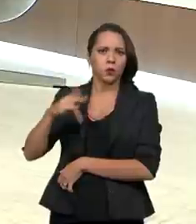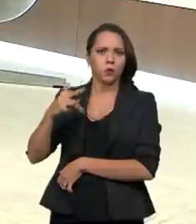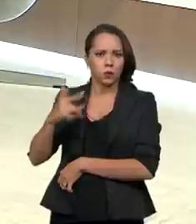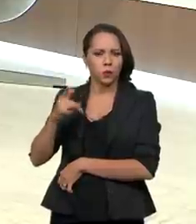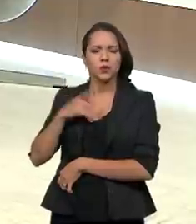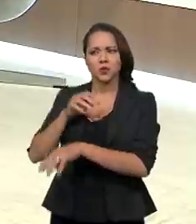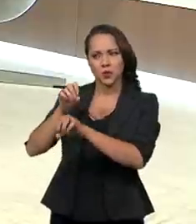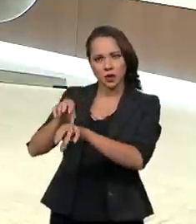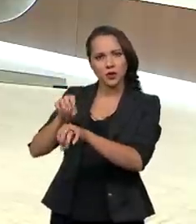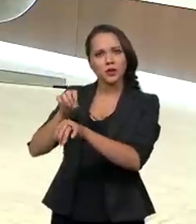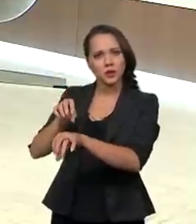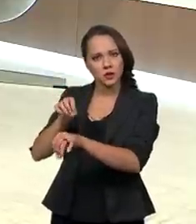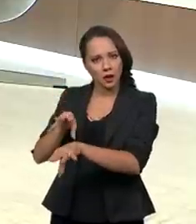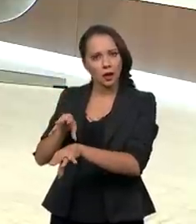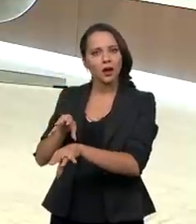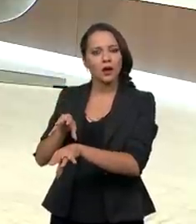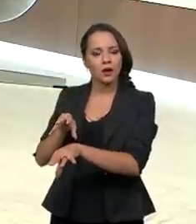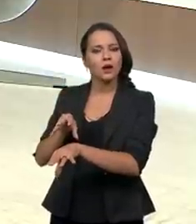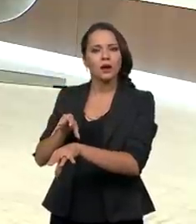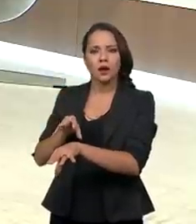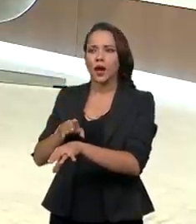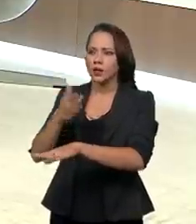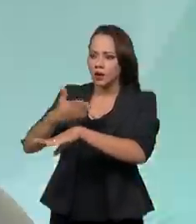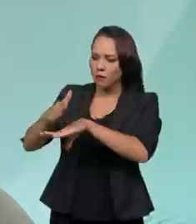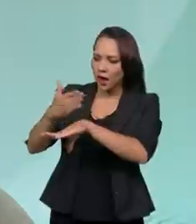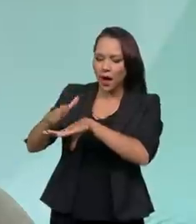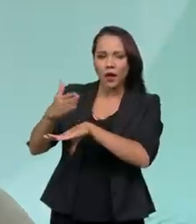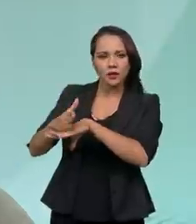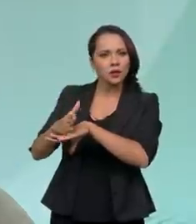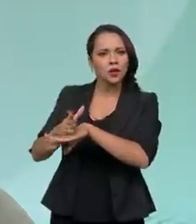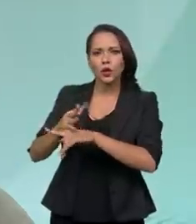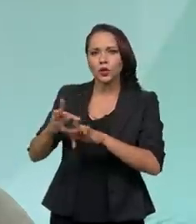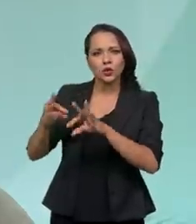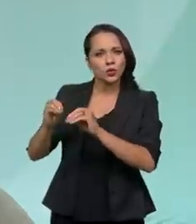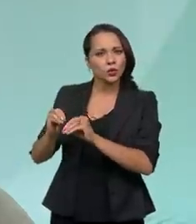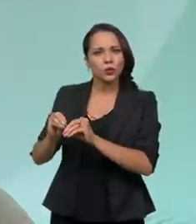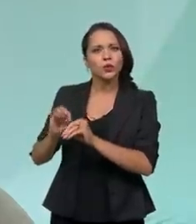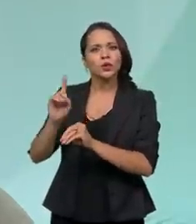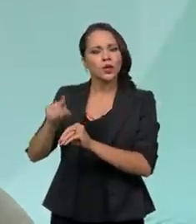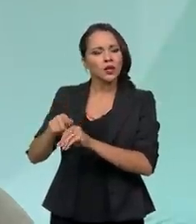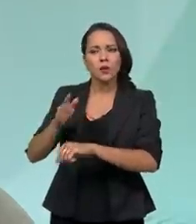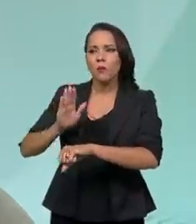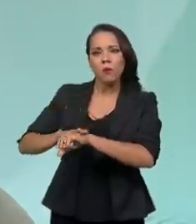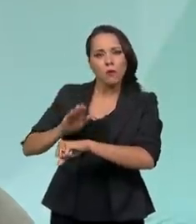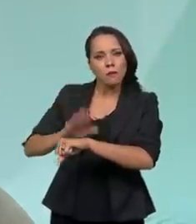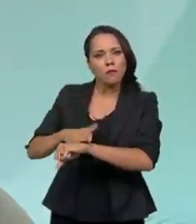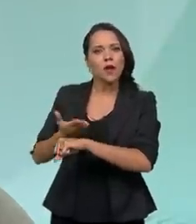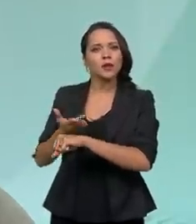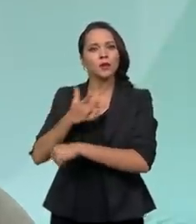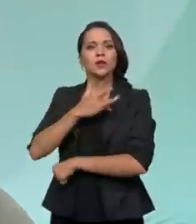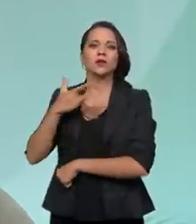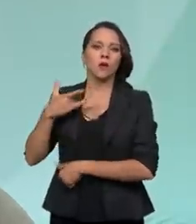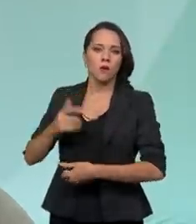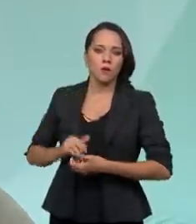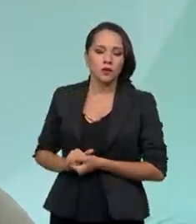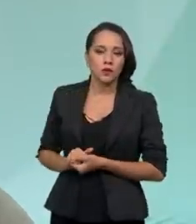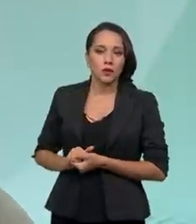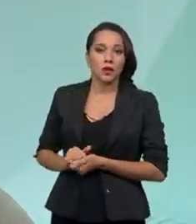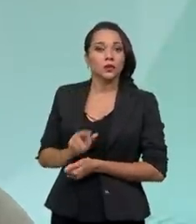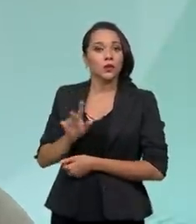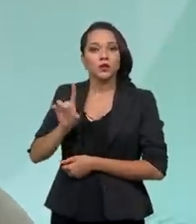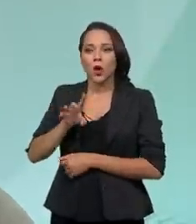ensinar, ensinar, na prática, aquilo que é o momento da saúde. Nós não podemos